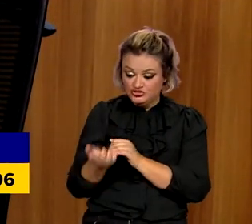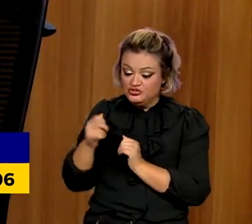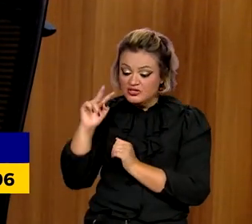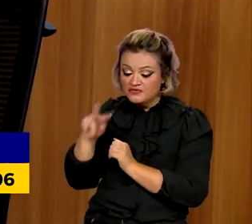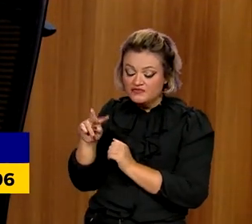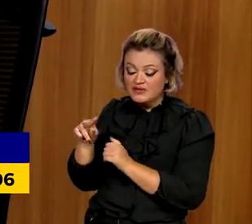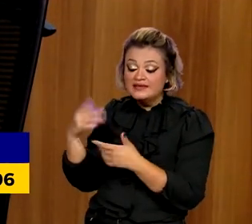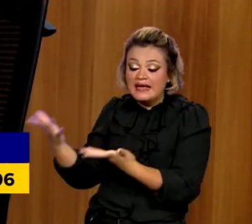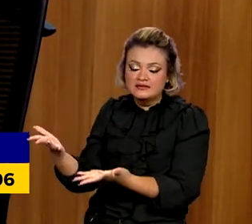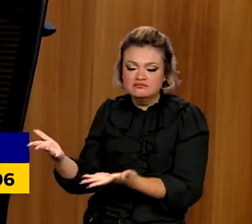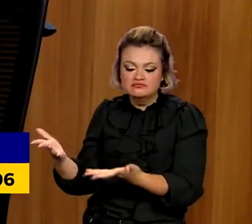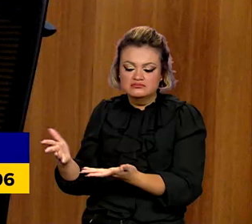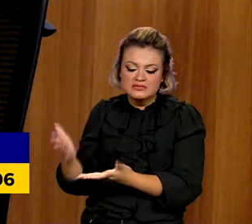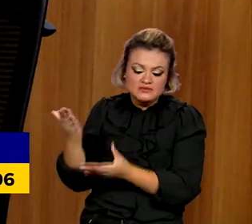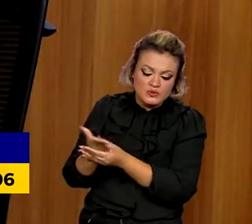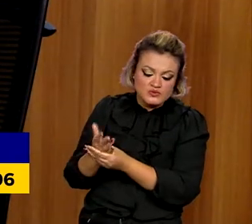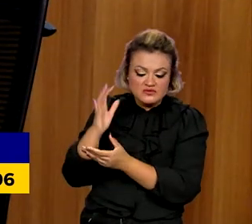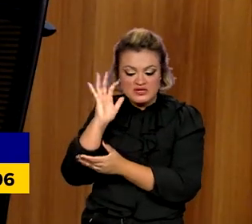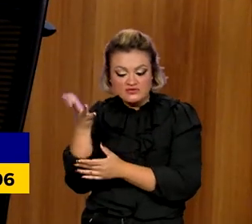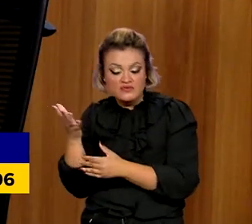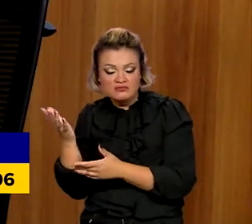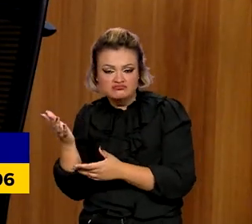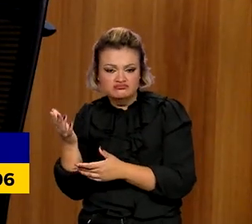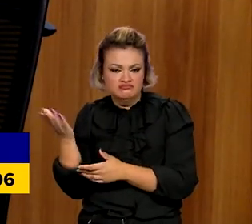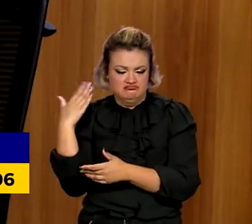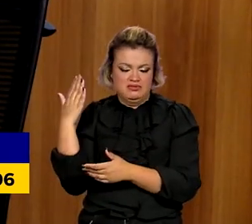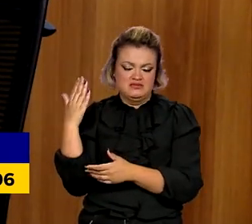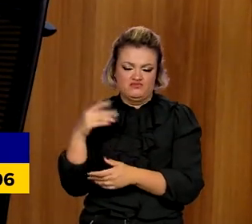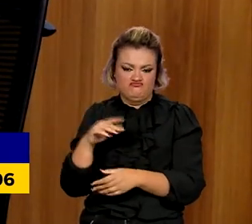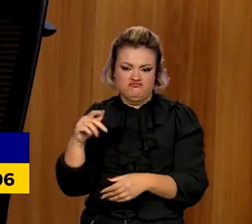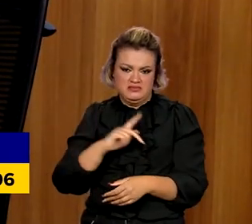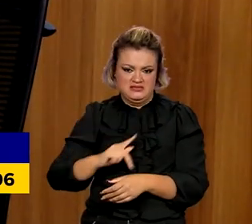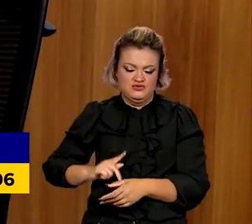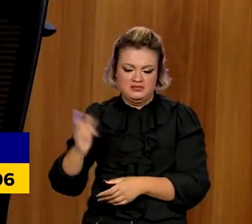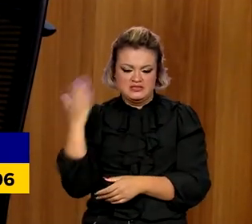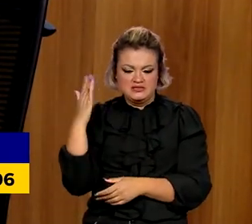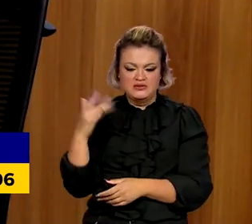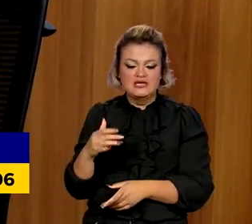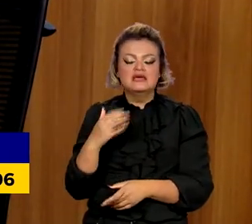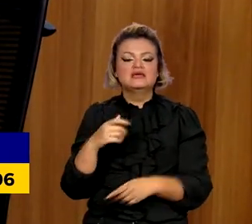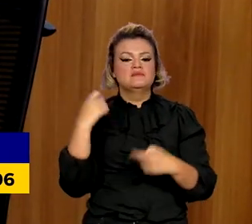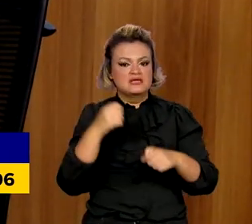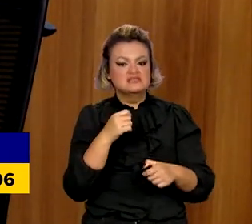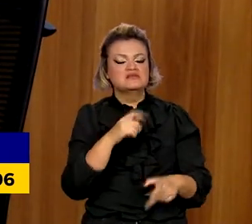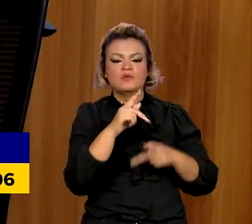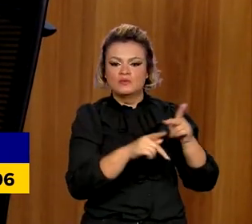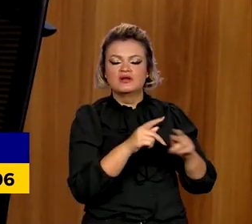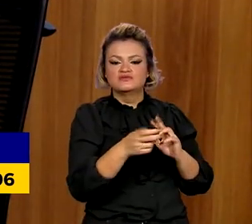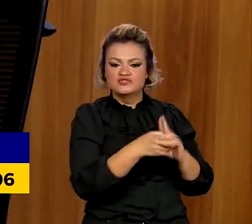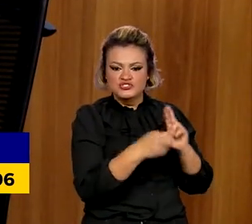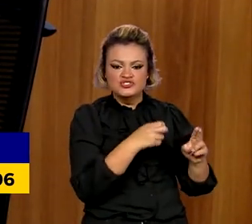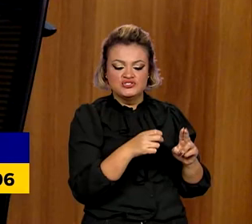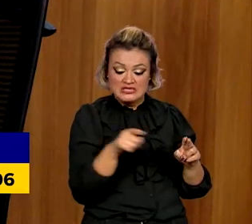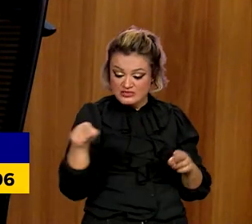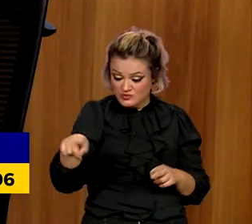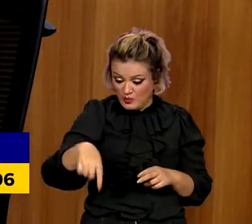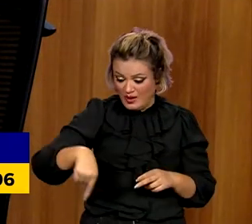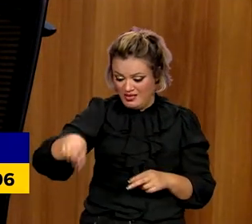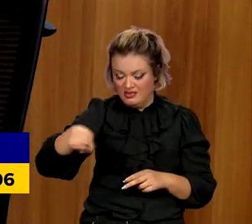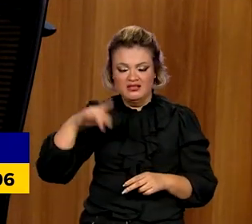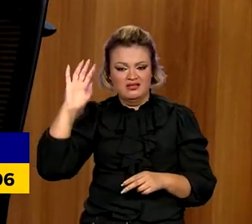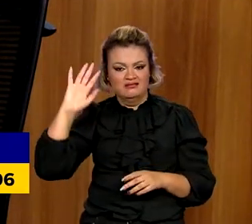anos estão paralisados da antiga gestão e que é tão necessário na vida dos povos indígenas avançar nessa regularização